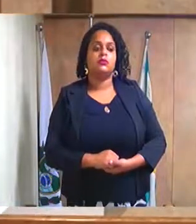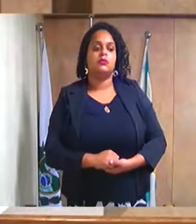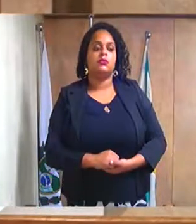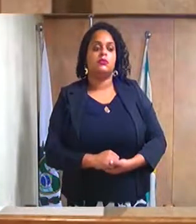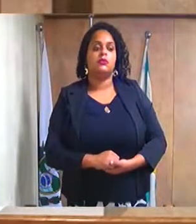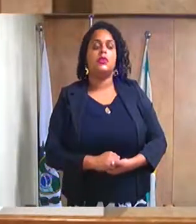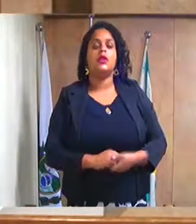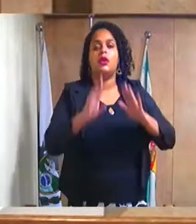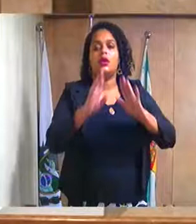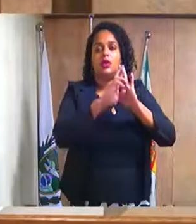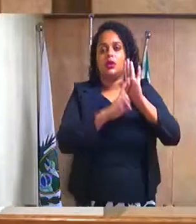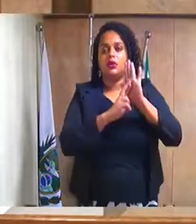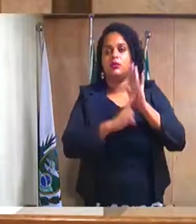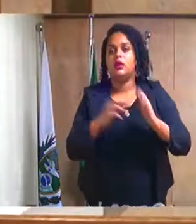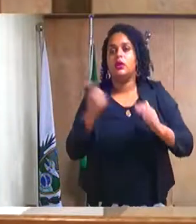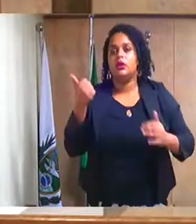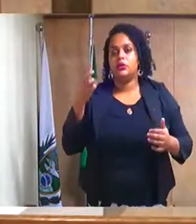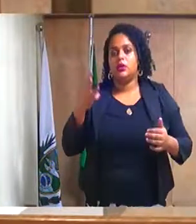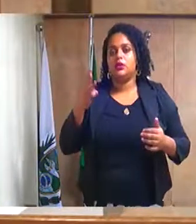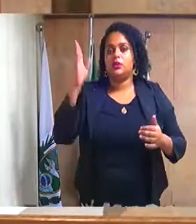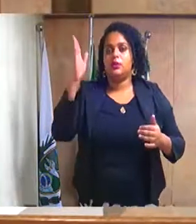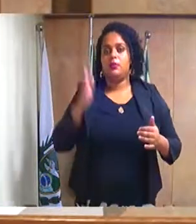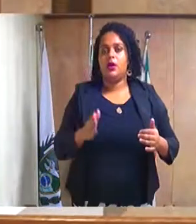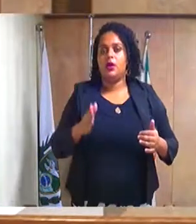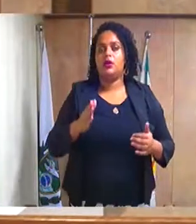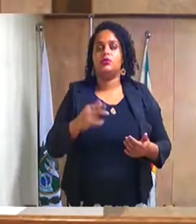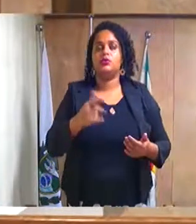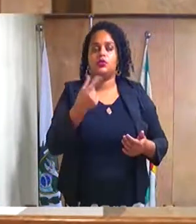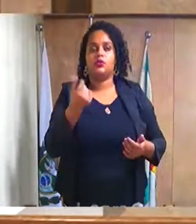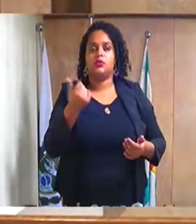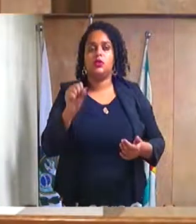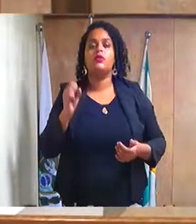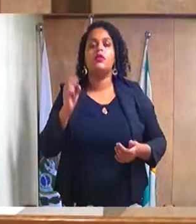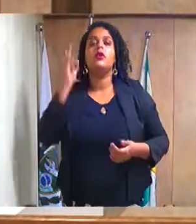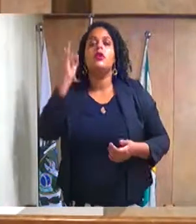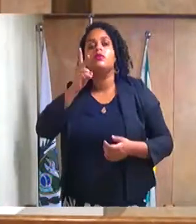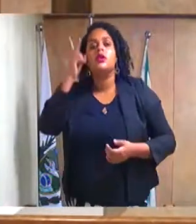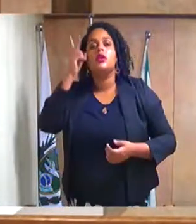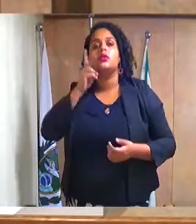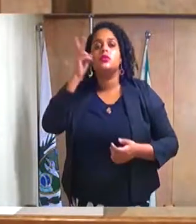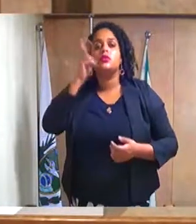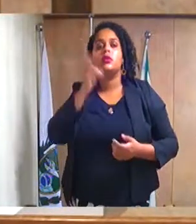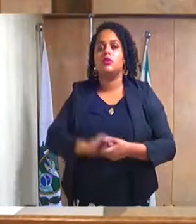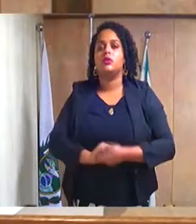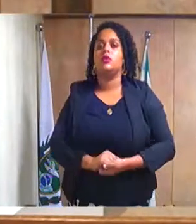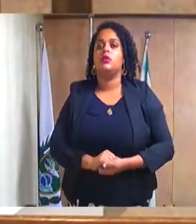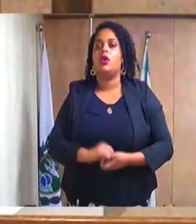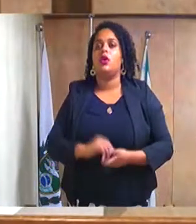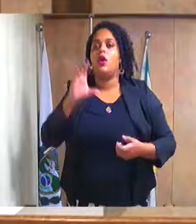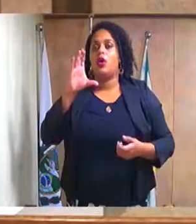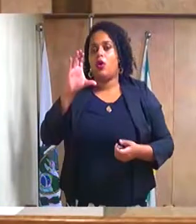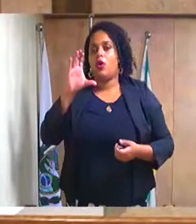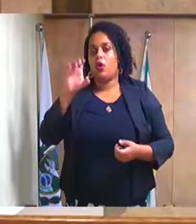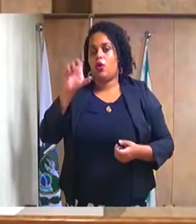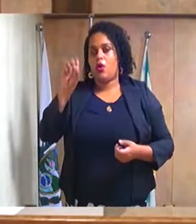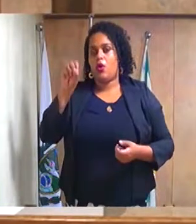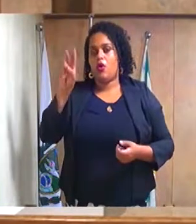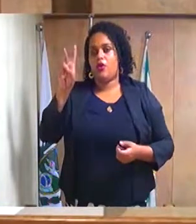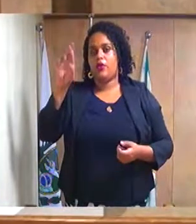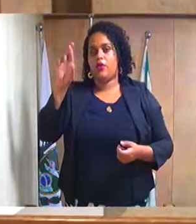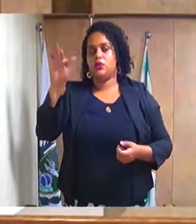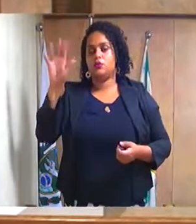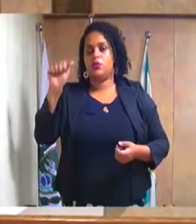Requerimento número 1367, barra 2019, do excelente Sr. Vereador Clóvis Mororó